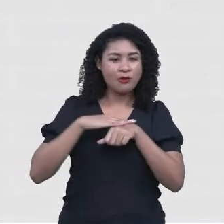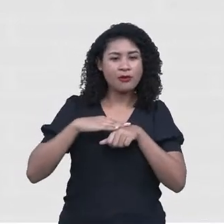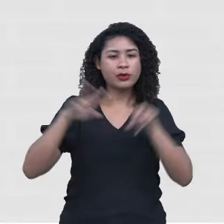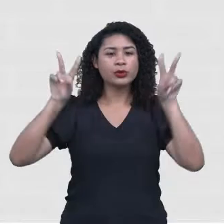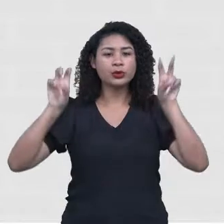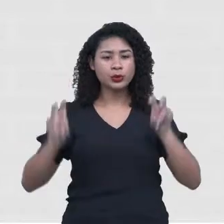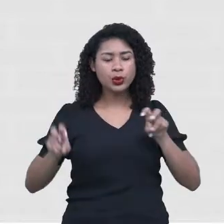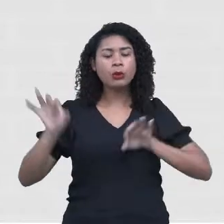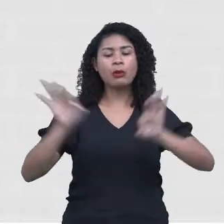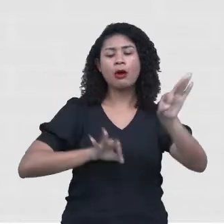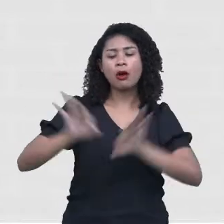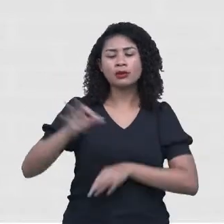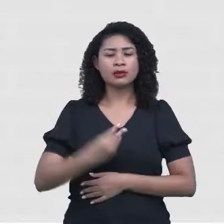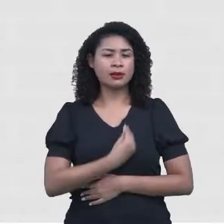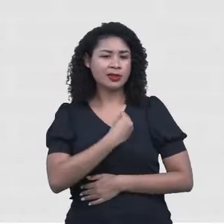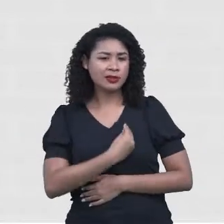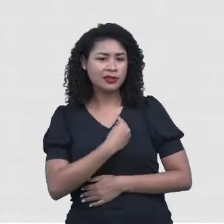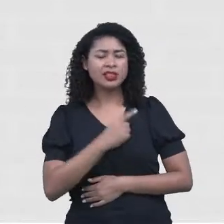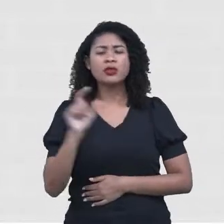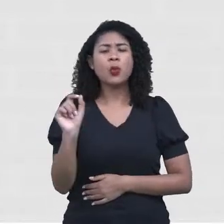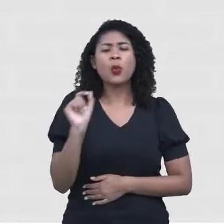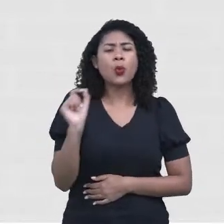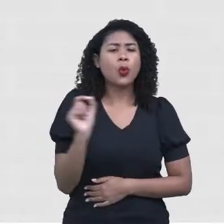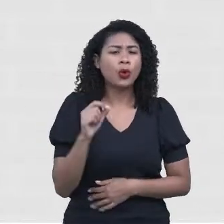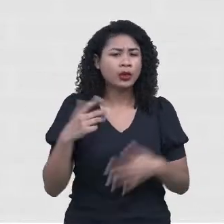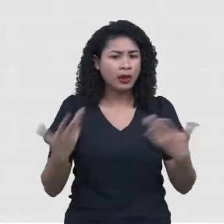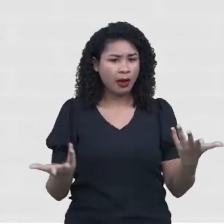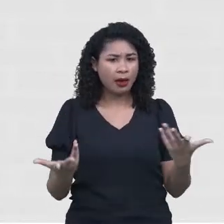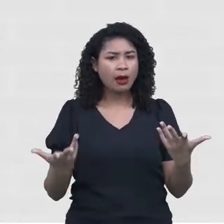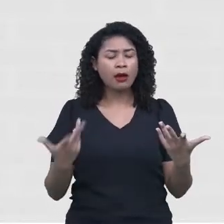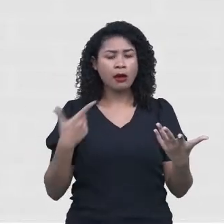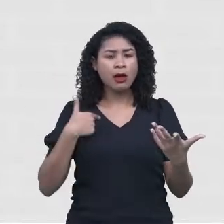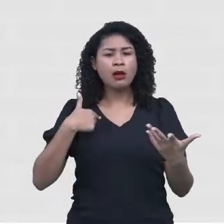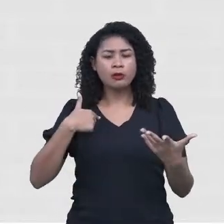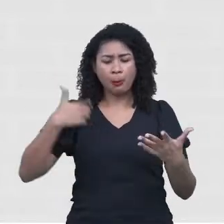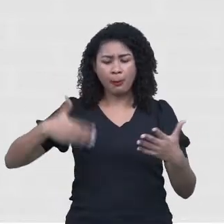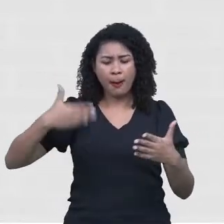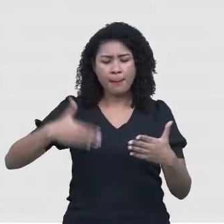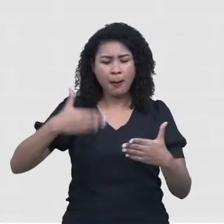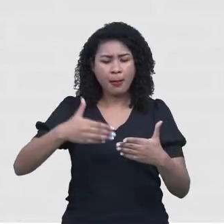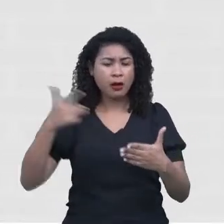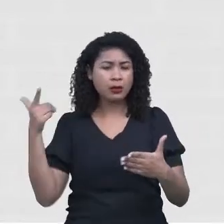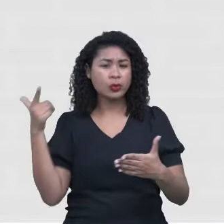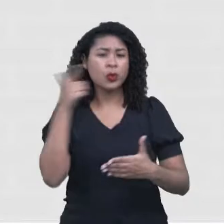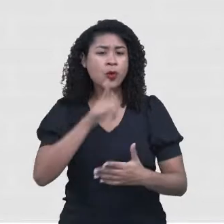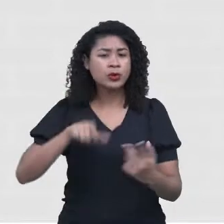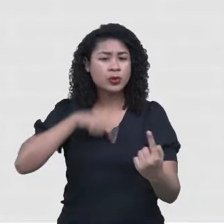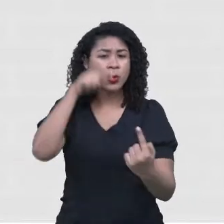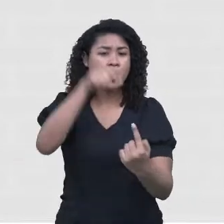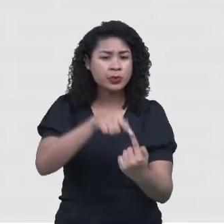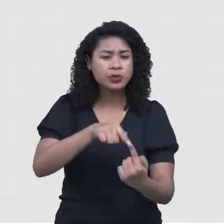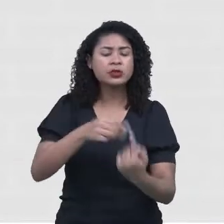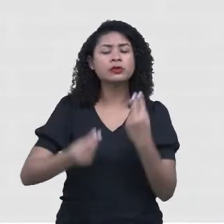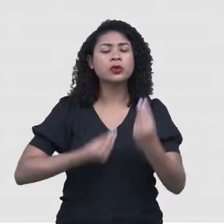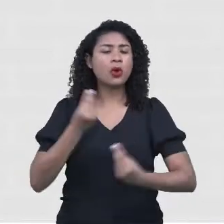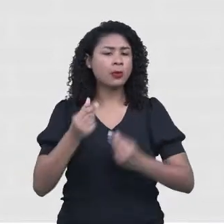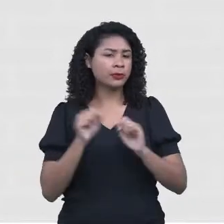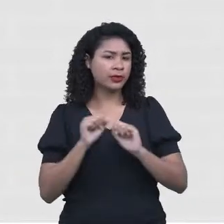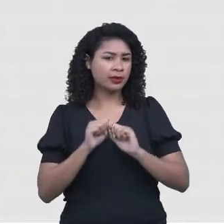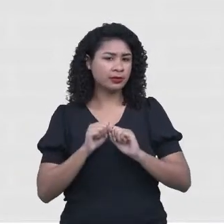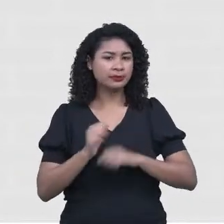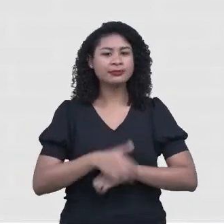projeto de vida? O que é um projeto de vida? Como é que eu faço para chegar ao meu projeto de vida? E aí,